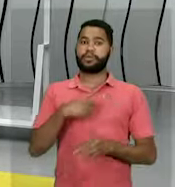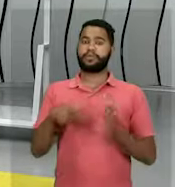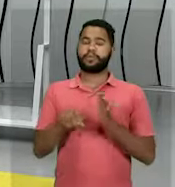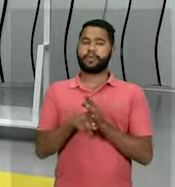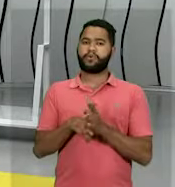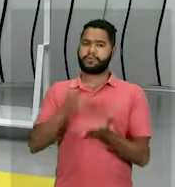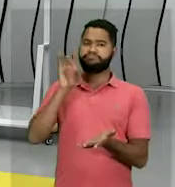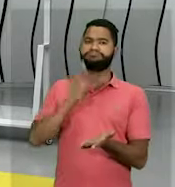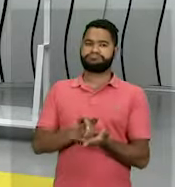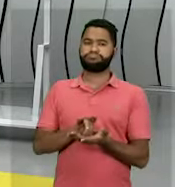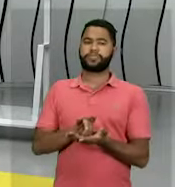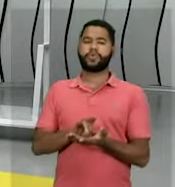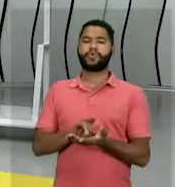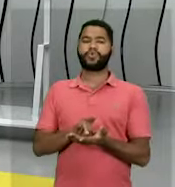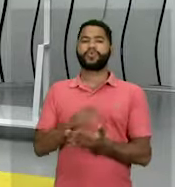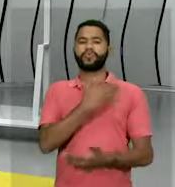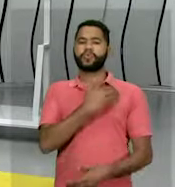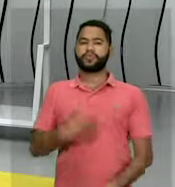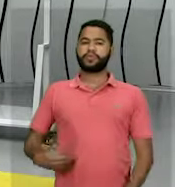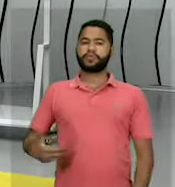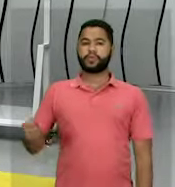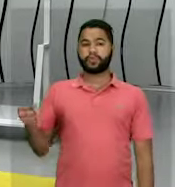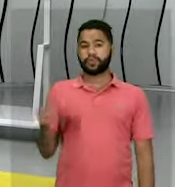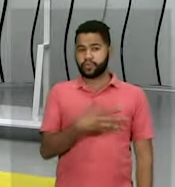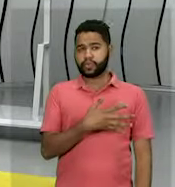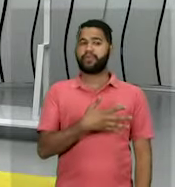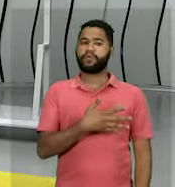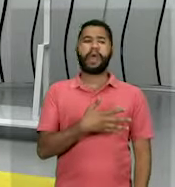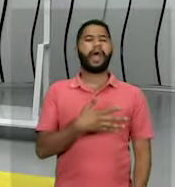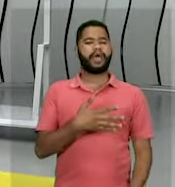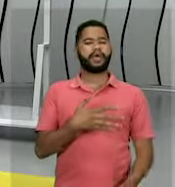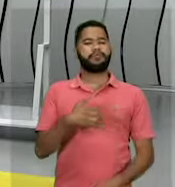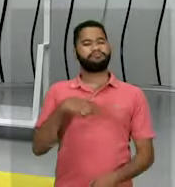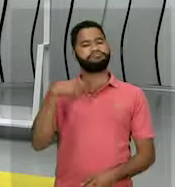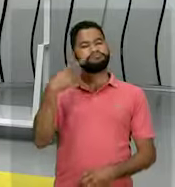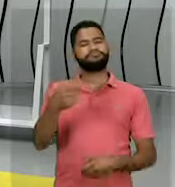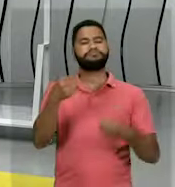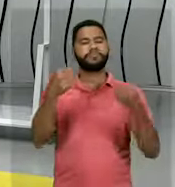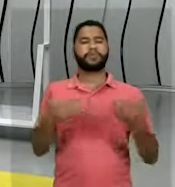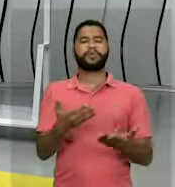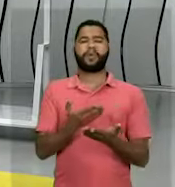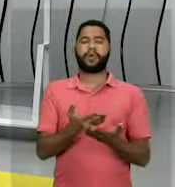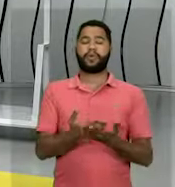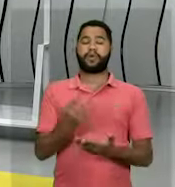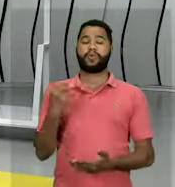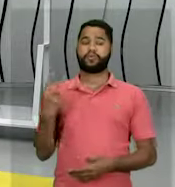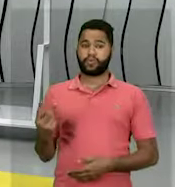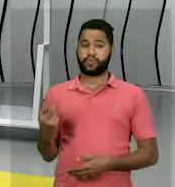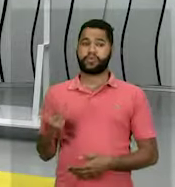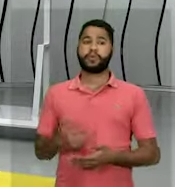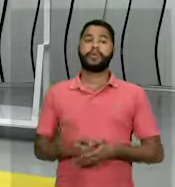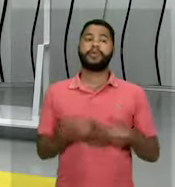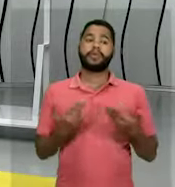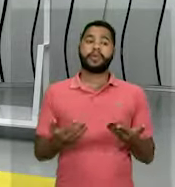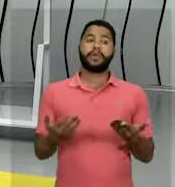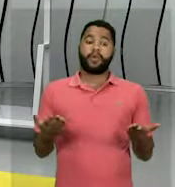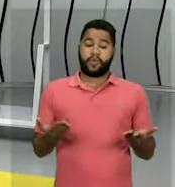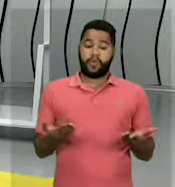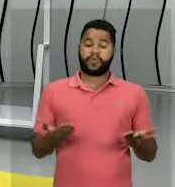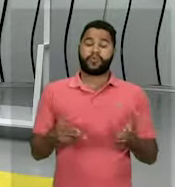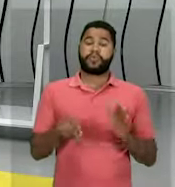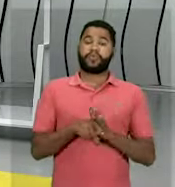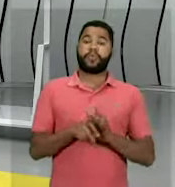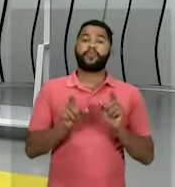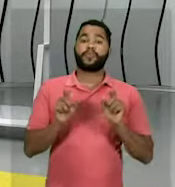instituição do Estado Novo. Então o Estado Novo fica para a nossa próxima aula. Nós vamos trabalhar então nas aulas de hoje com questões do